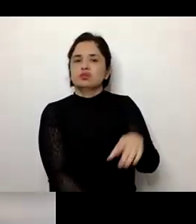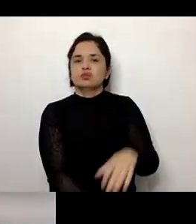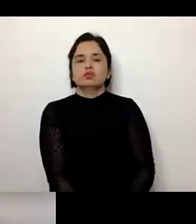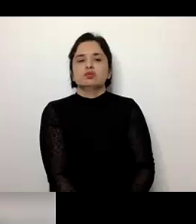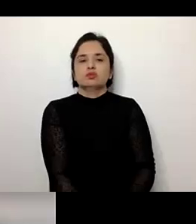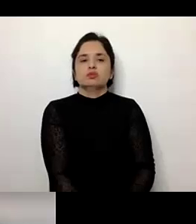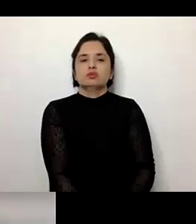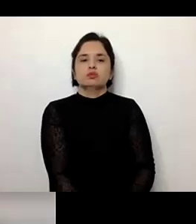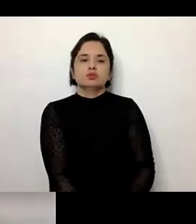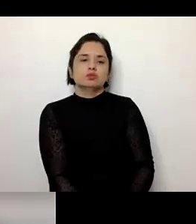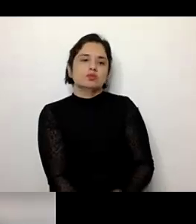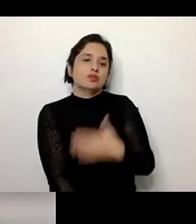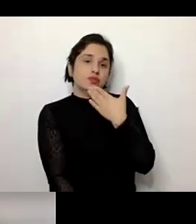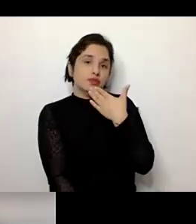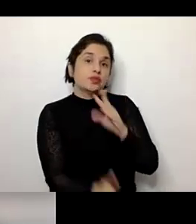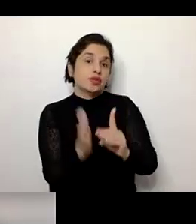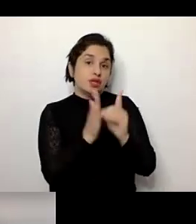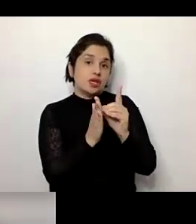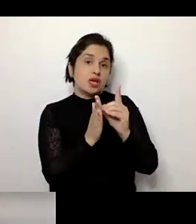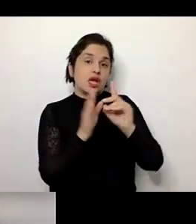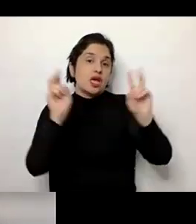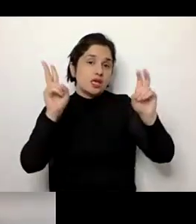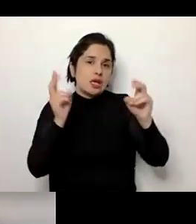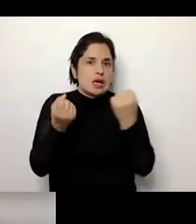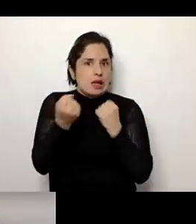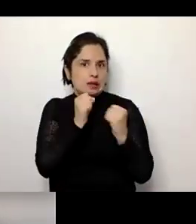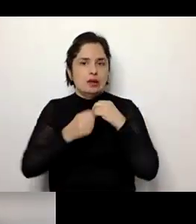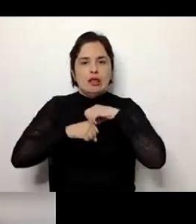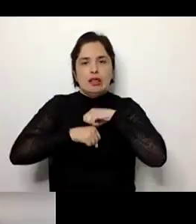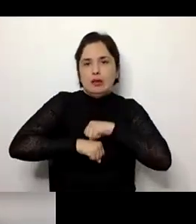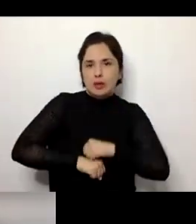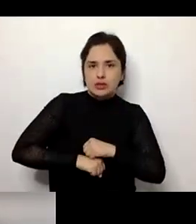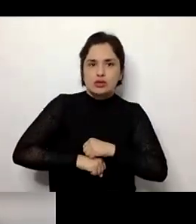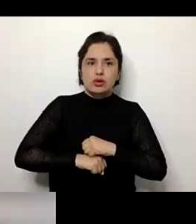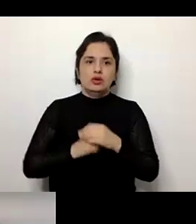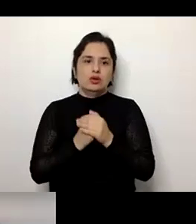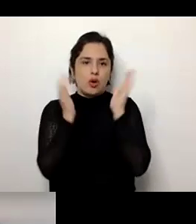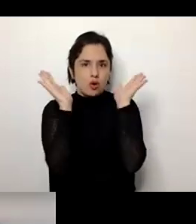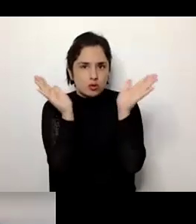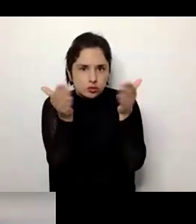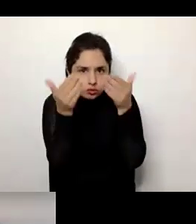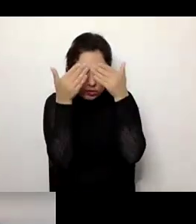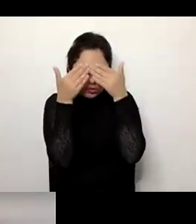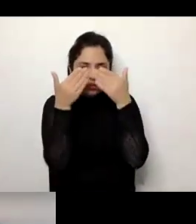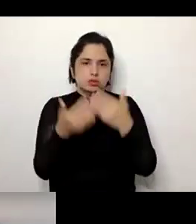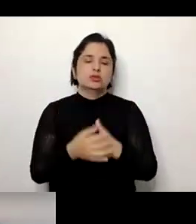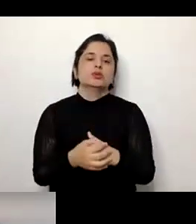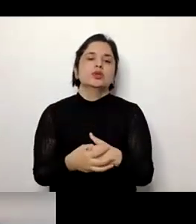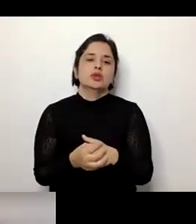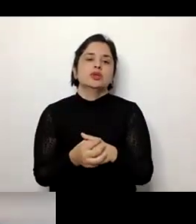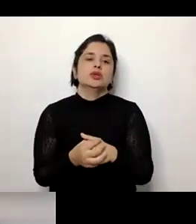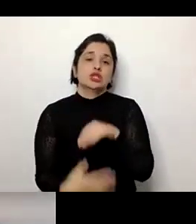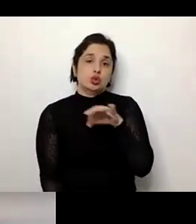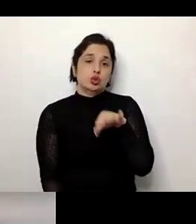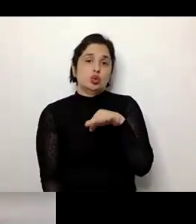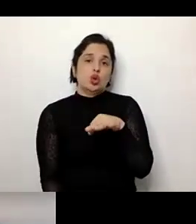Bom, aí diz justamente o desenvolvimento de quadros psiquiátricos como ansiedade, depresão ou que se encierram, assimimamente, diminuição